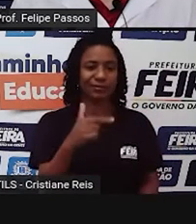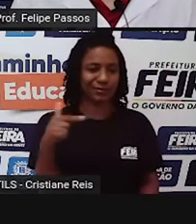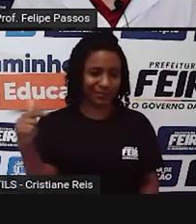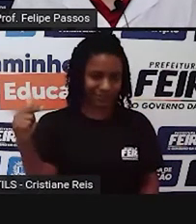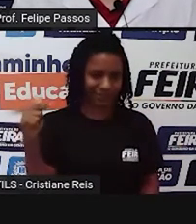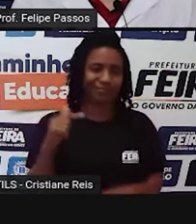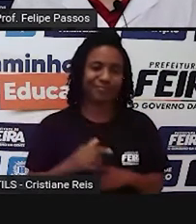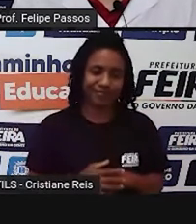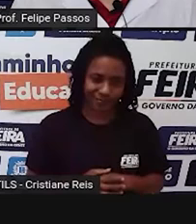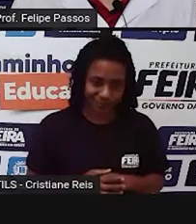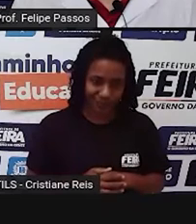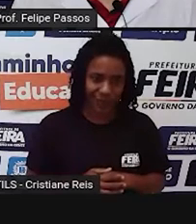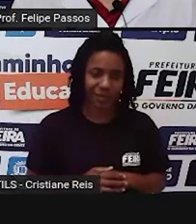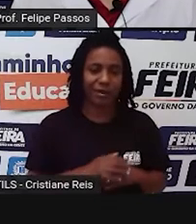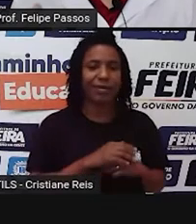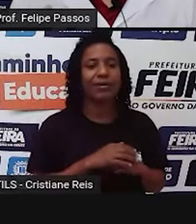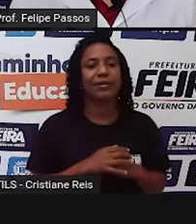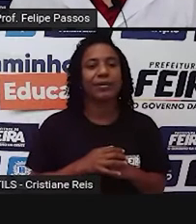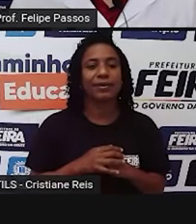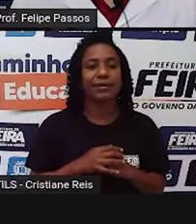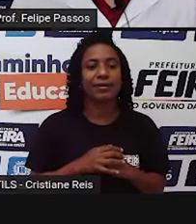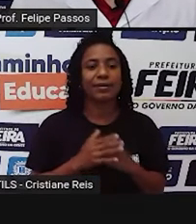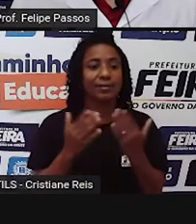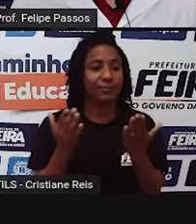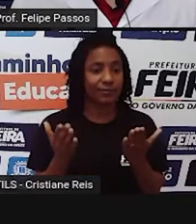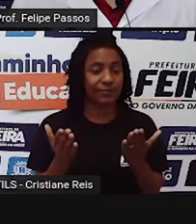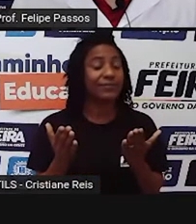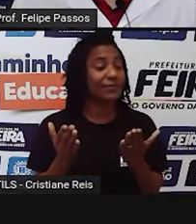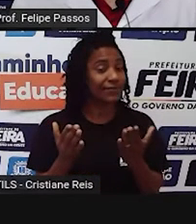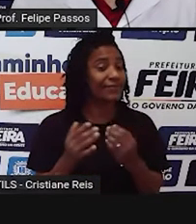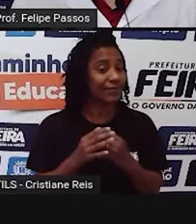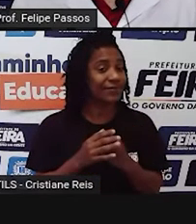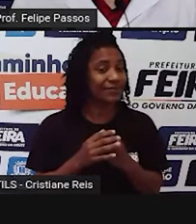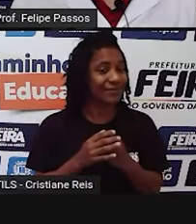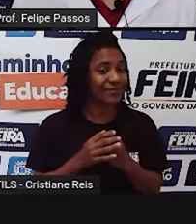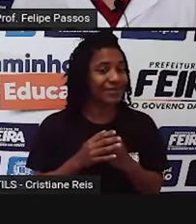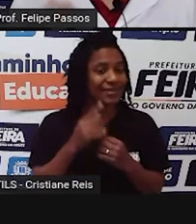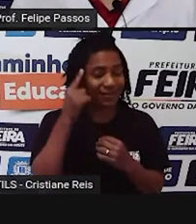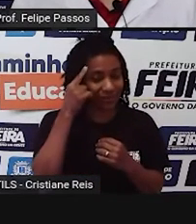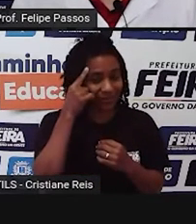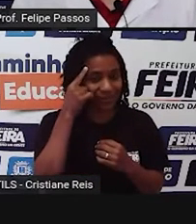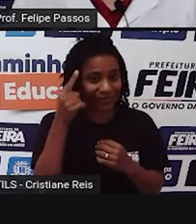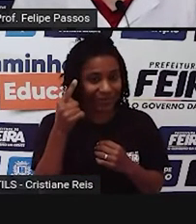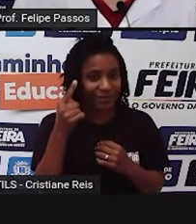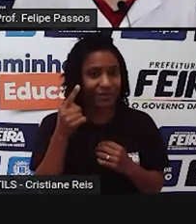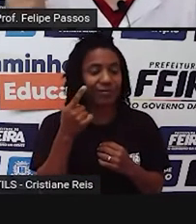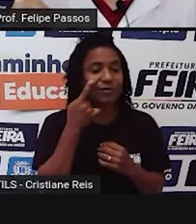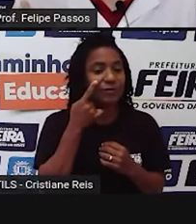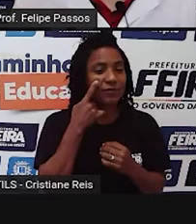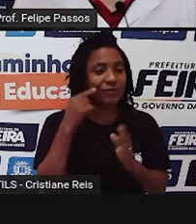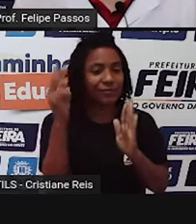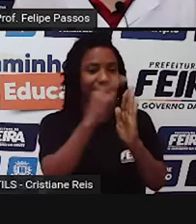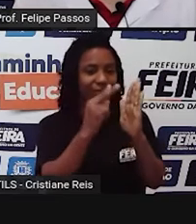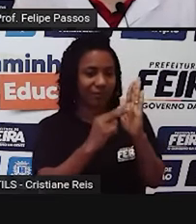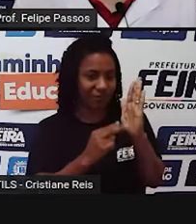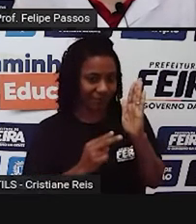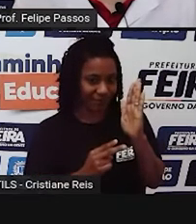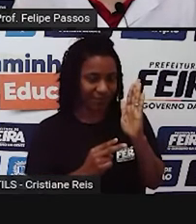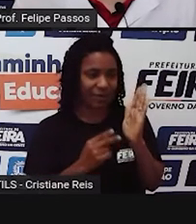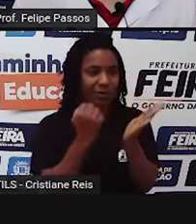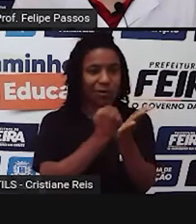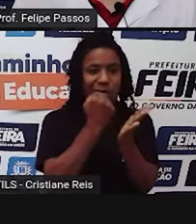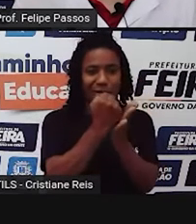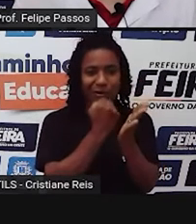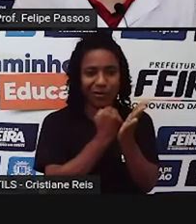viva com dignidade, certo? Só para vocês ficarem atentos, quem for fazer a leitura do documento inteiro,